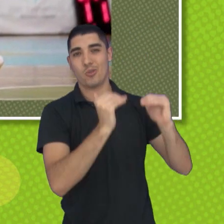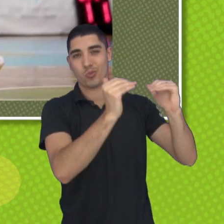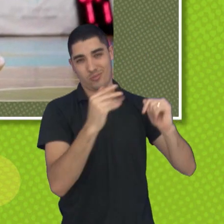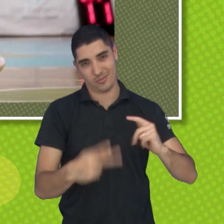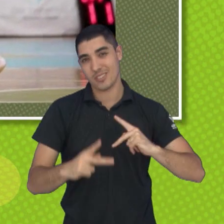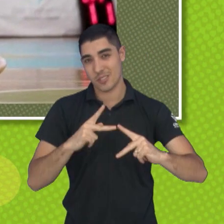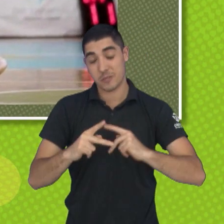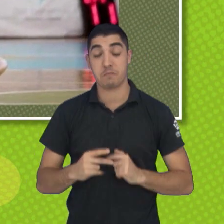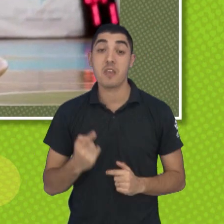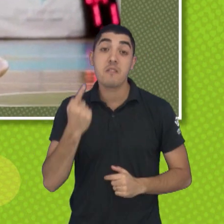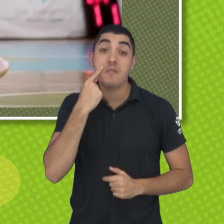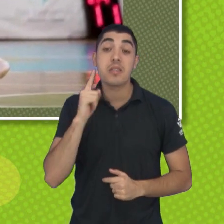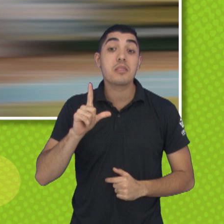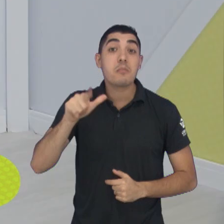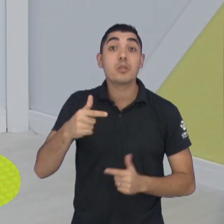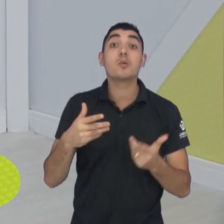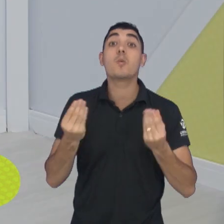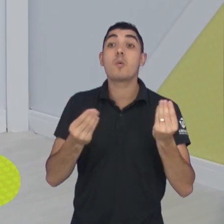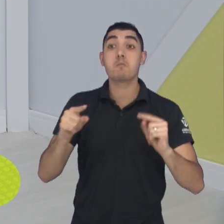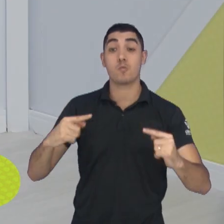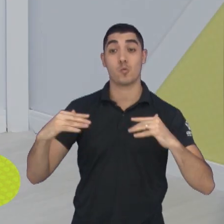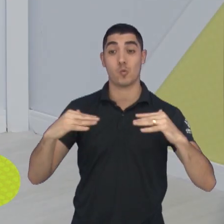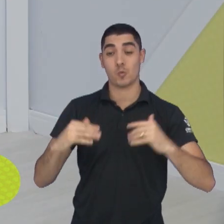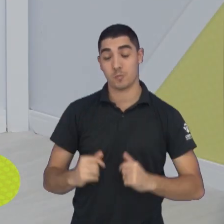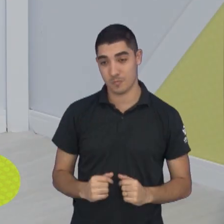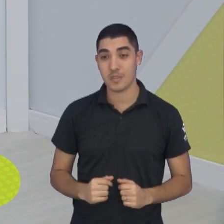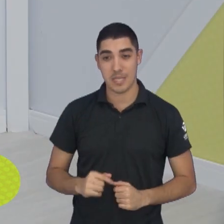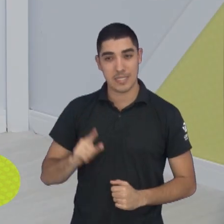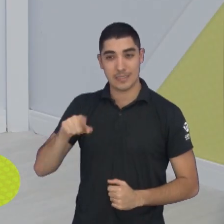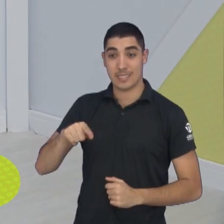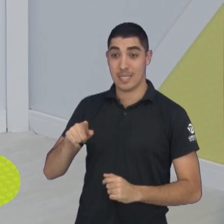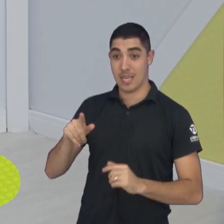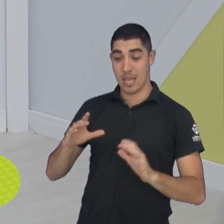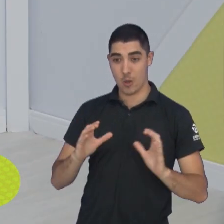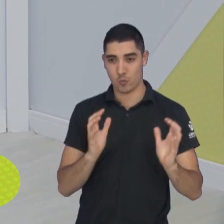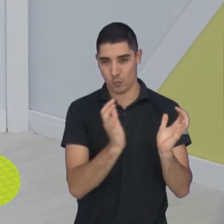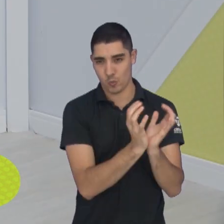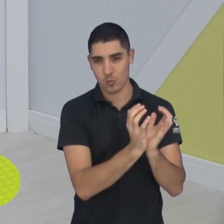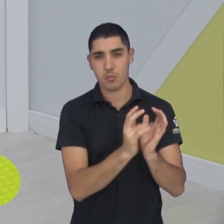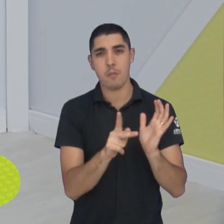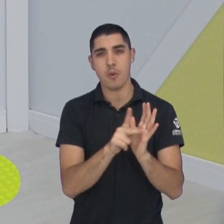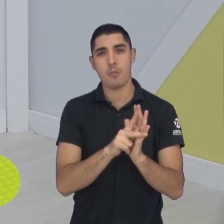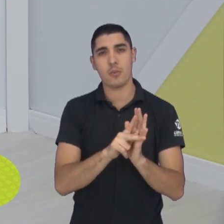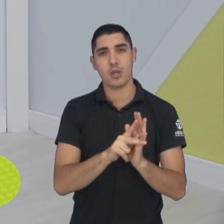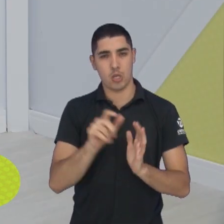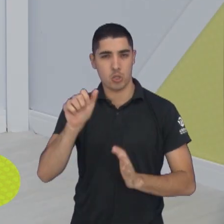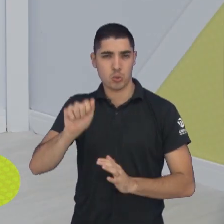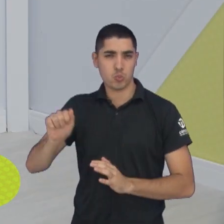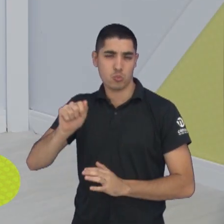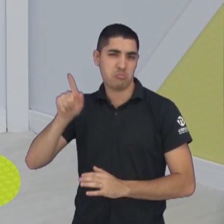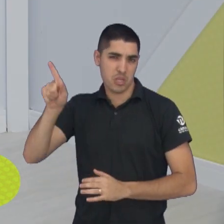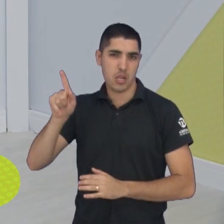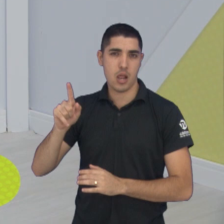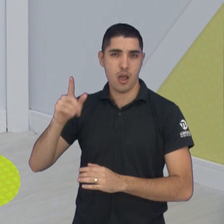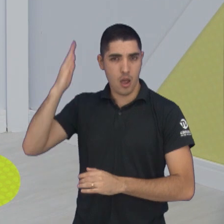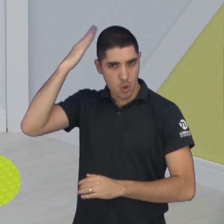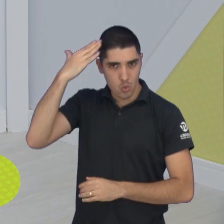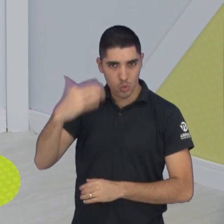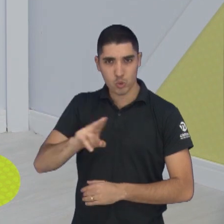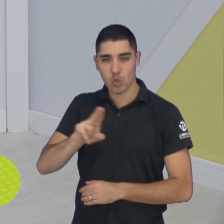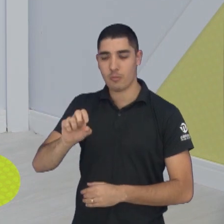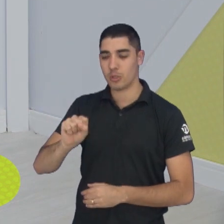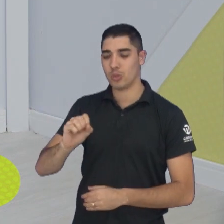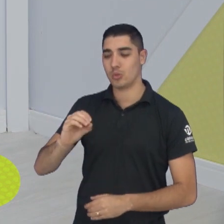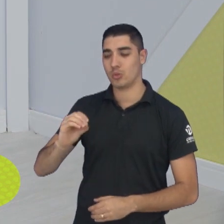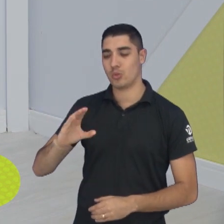jogo de logo mais Pois é, contra o Sociedade Italia de Curitiba, é um clube lá em Curitiba por isso que tem esse nome aí,